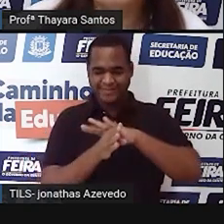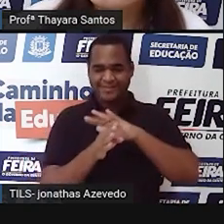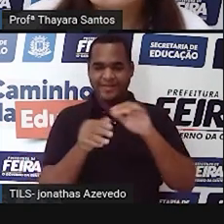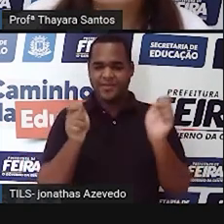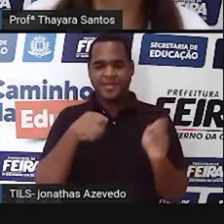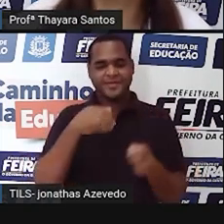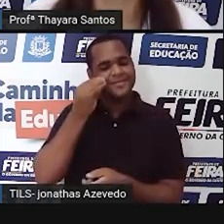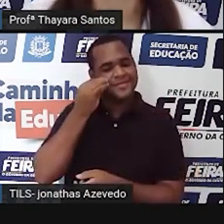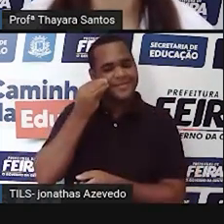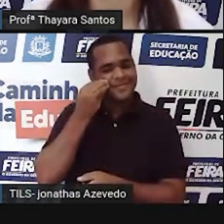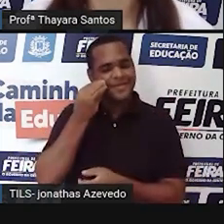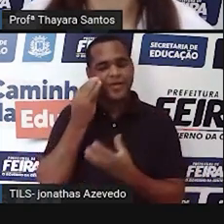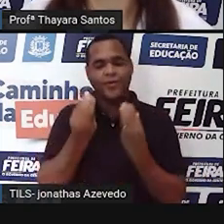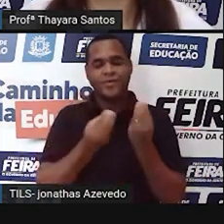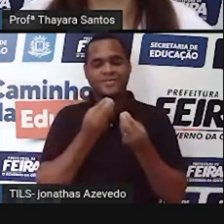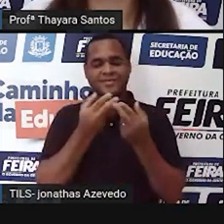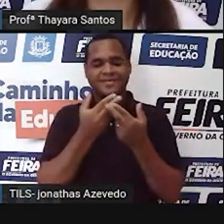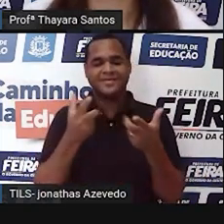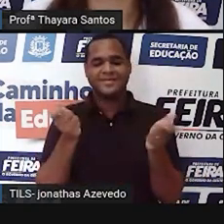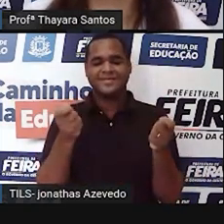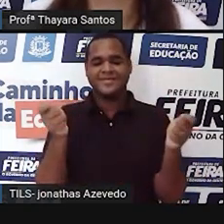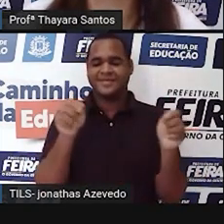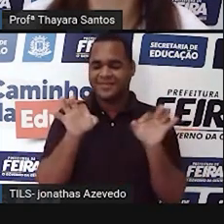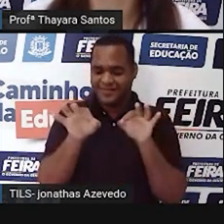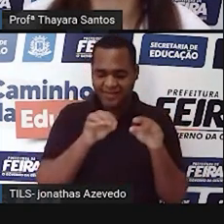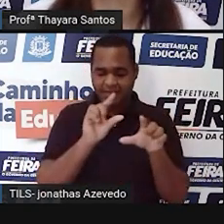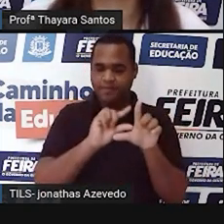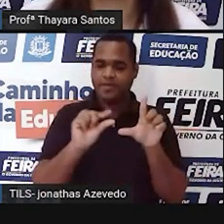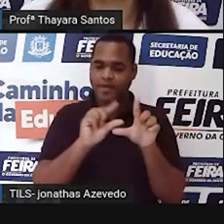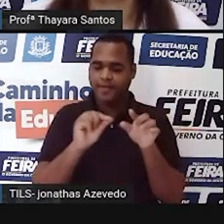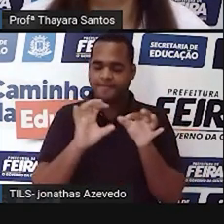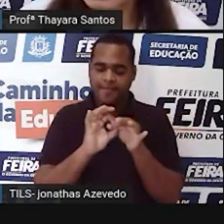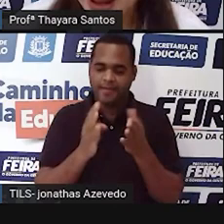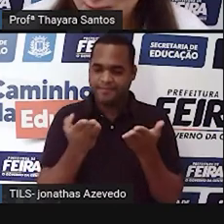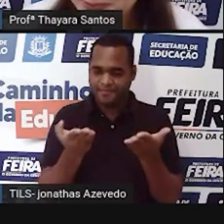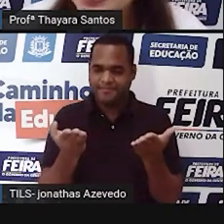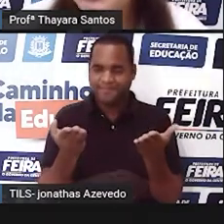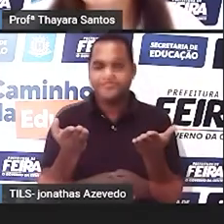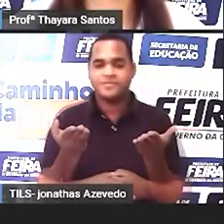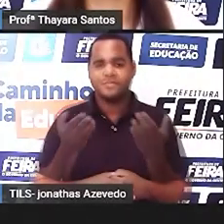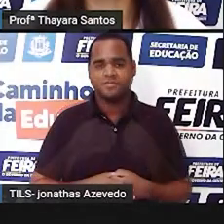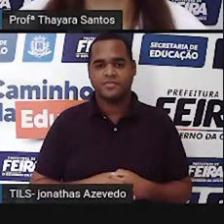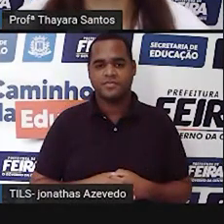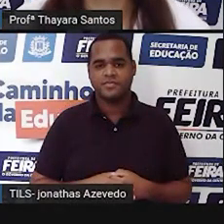experimentar um pouquinho essa sensação, fiquem à vontade, que o link também vai estar aqui na descrição, tá?